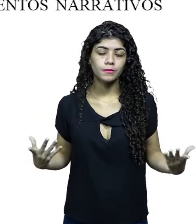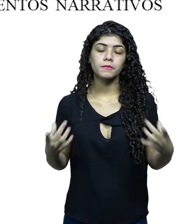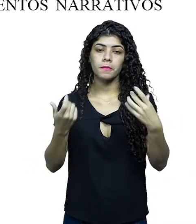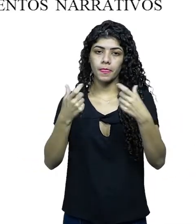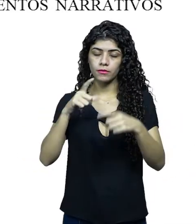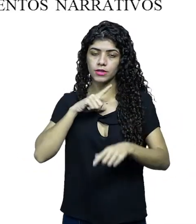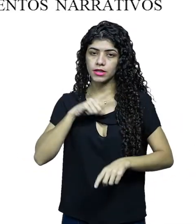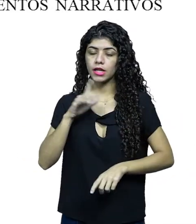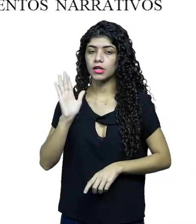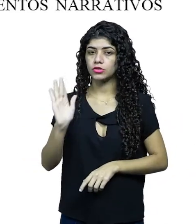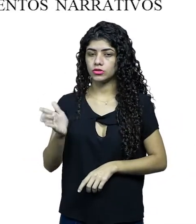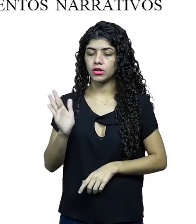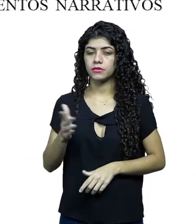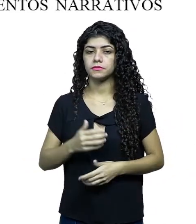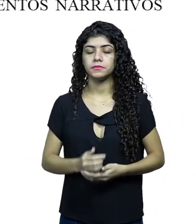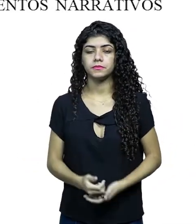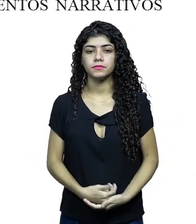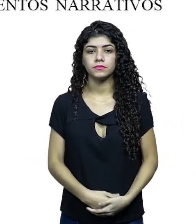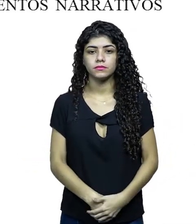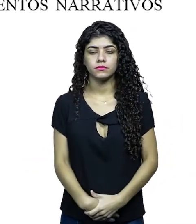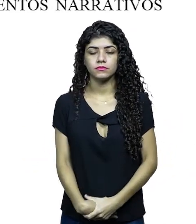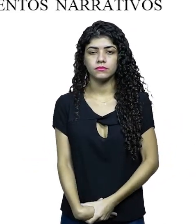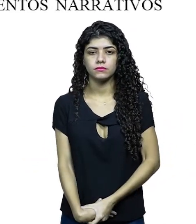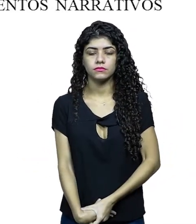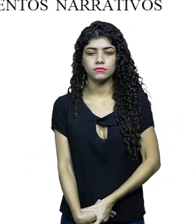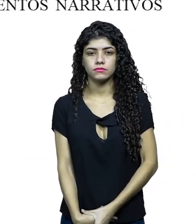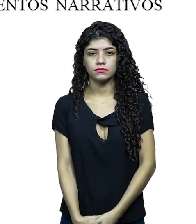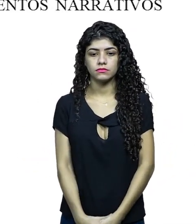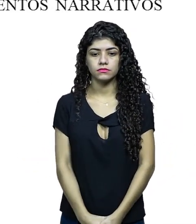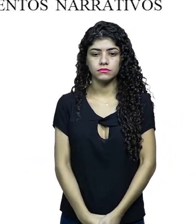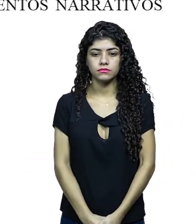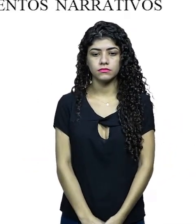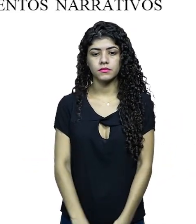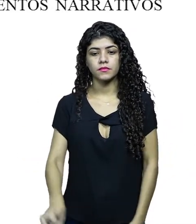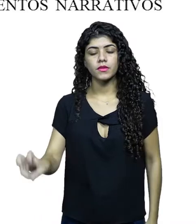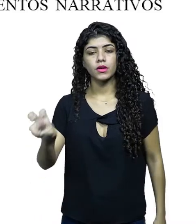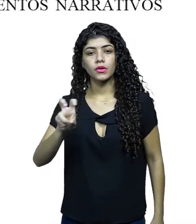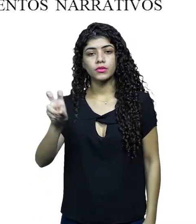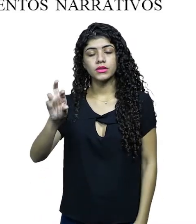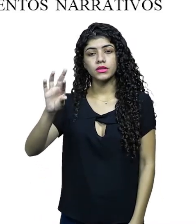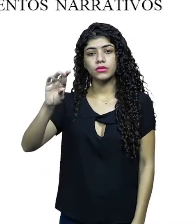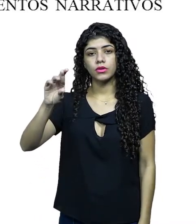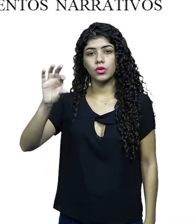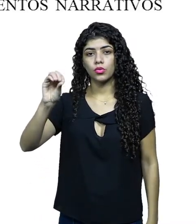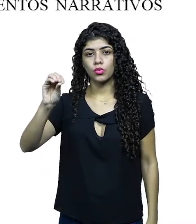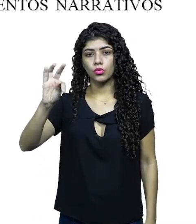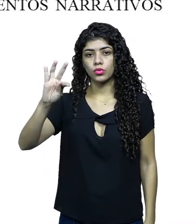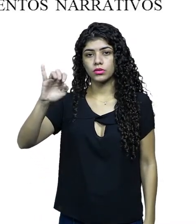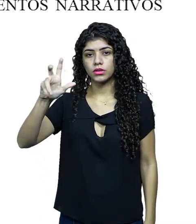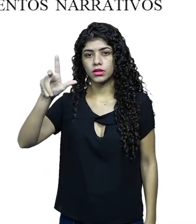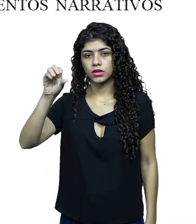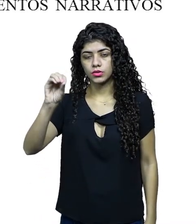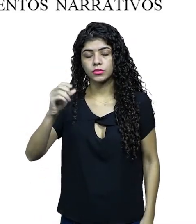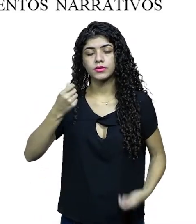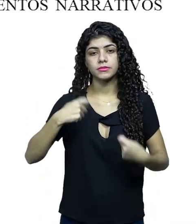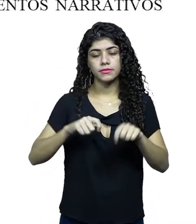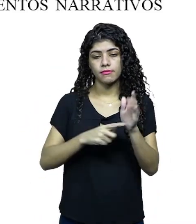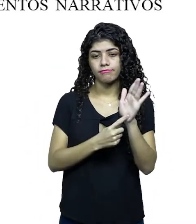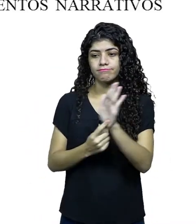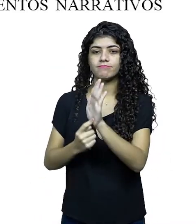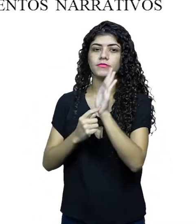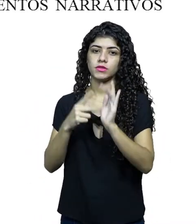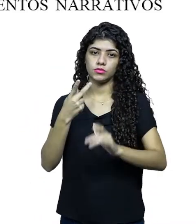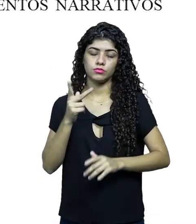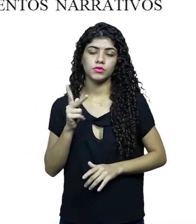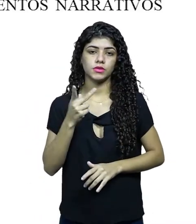Então, você já tem cenários e locações e descreve nesse item. No item cinco, é o item do roteiro. Você